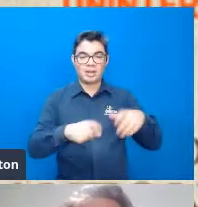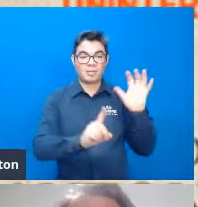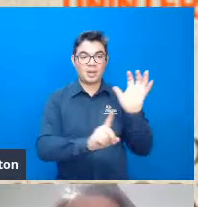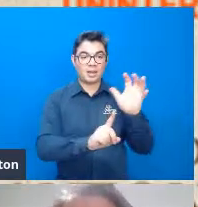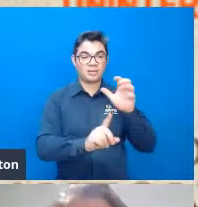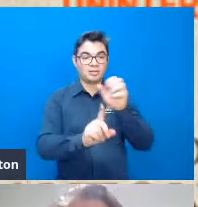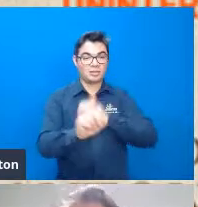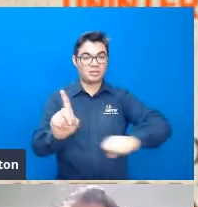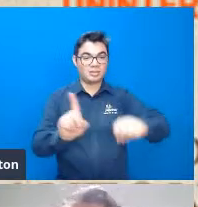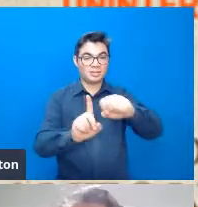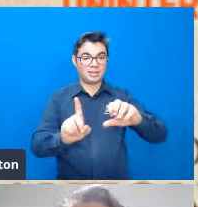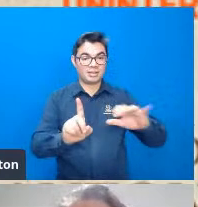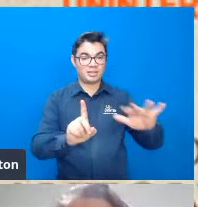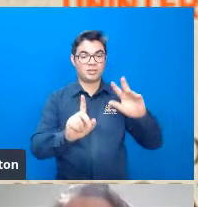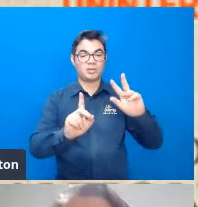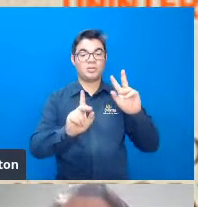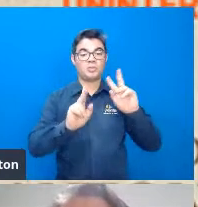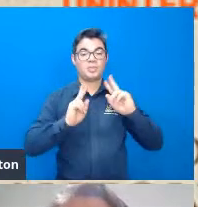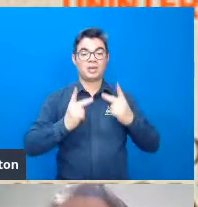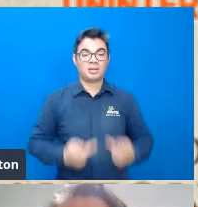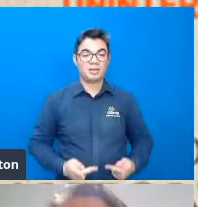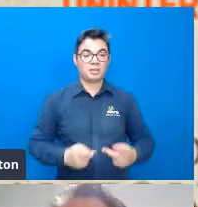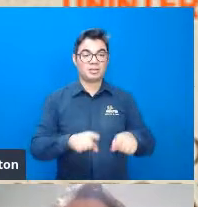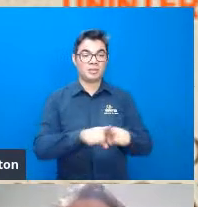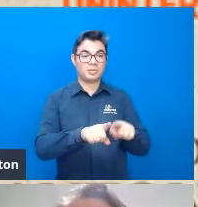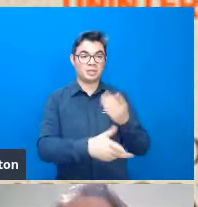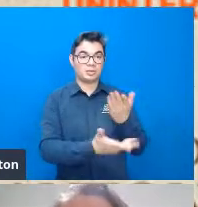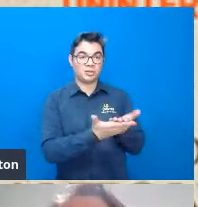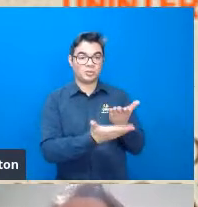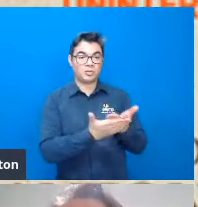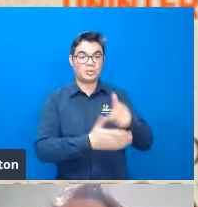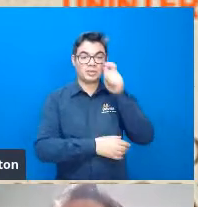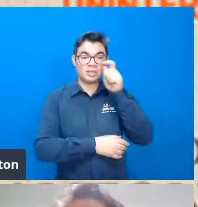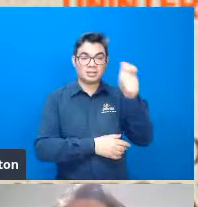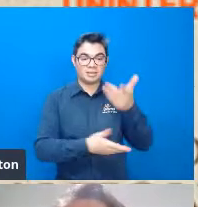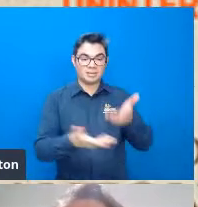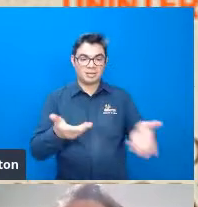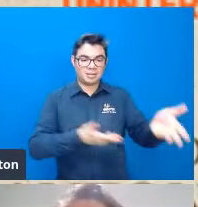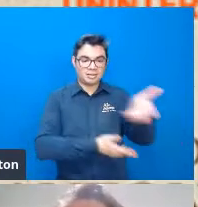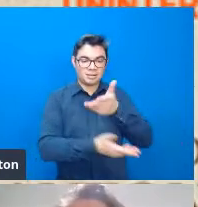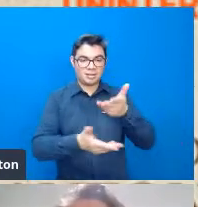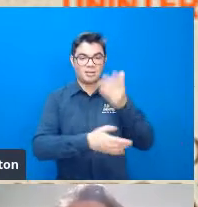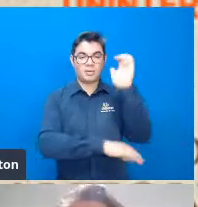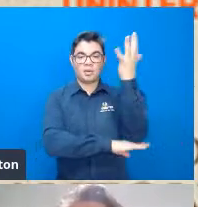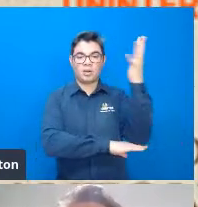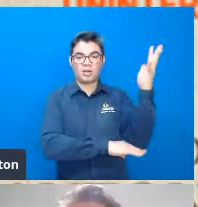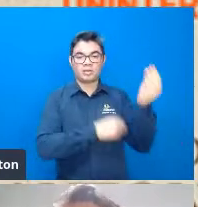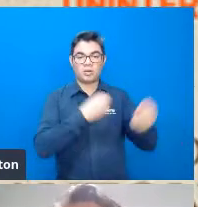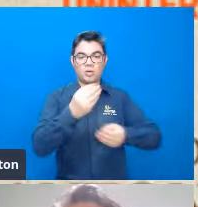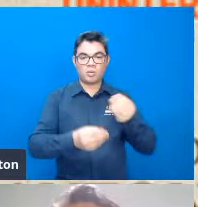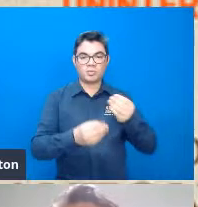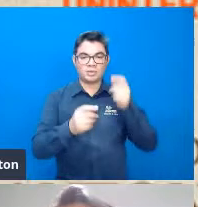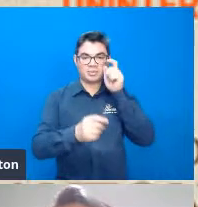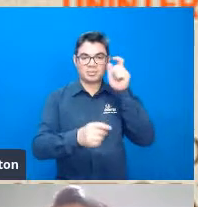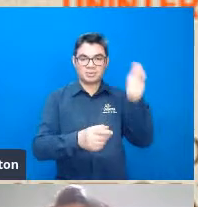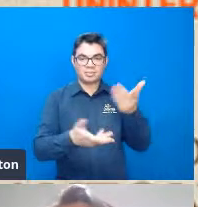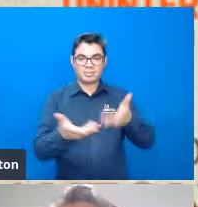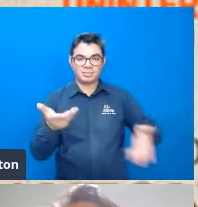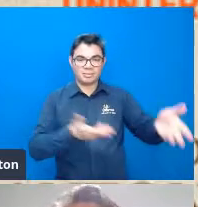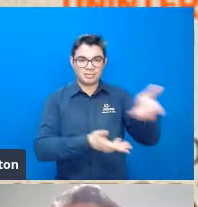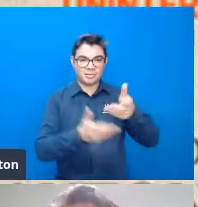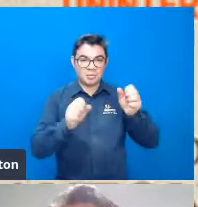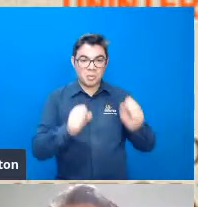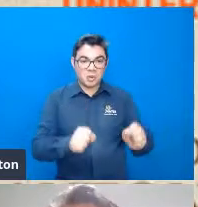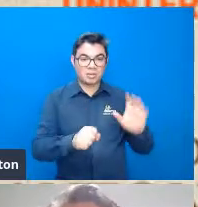na sociedade humana, o Jansen com estudos muito interessantes sobre interações ecológicas e como que a perda das interações ecológicas poderia